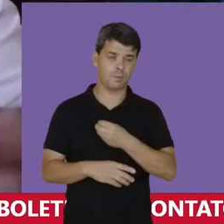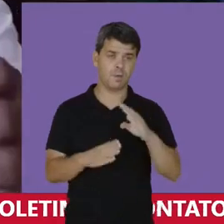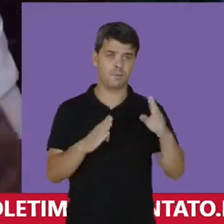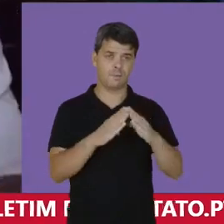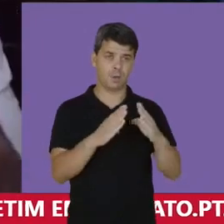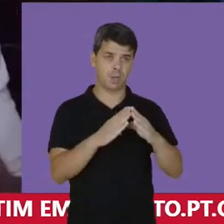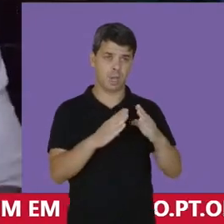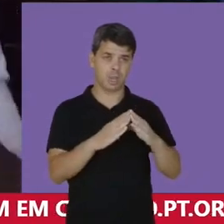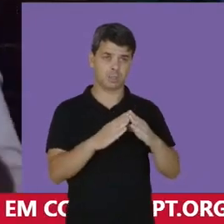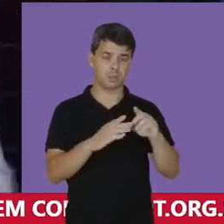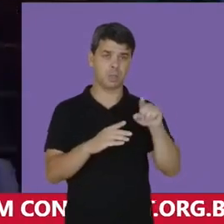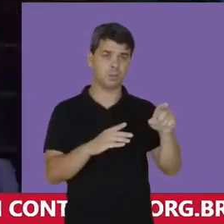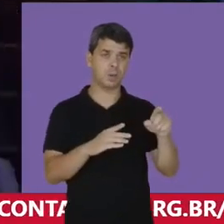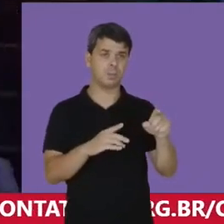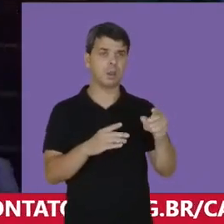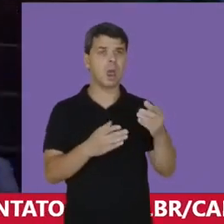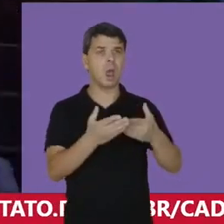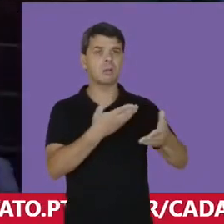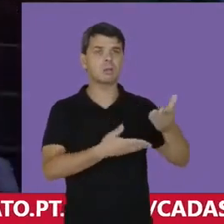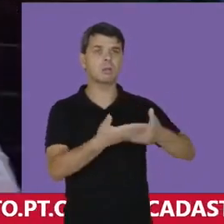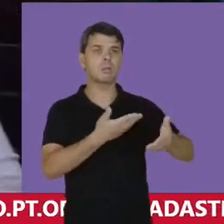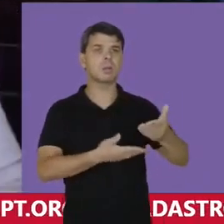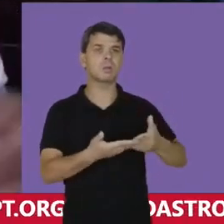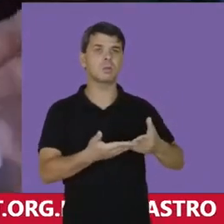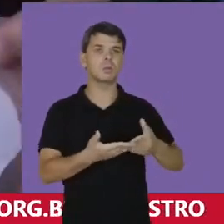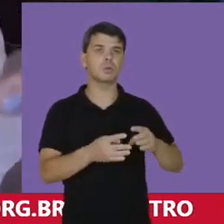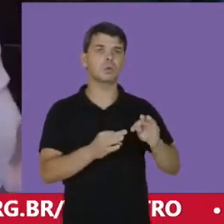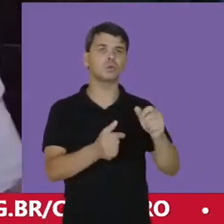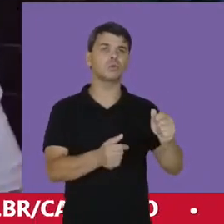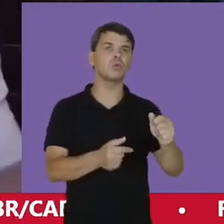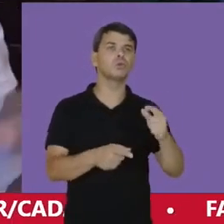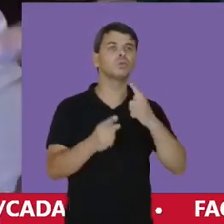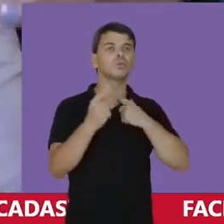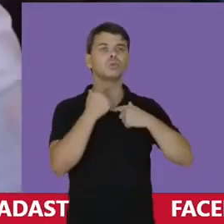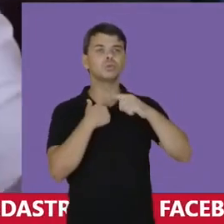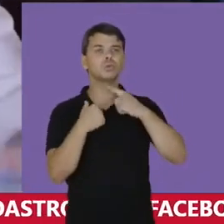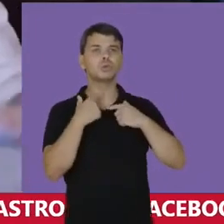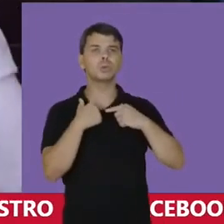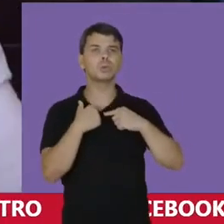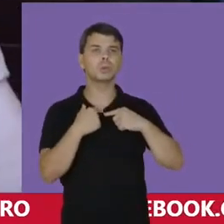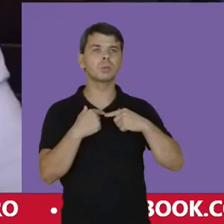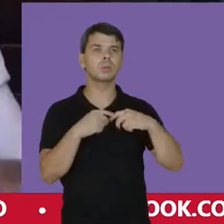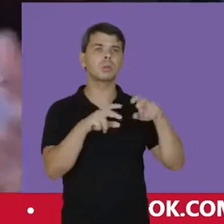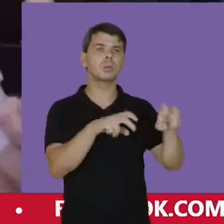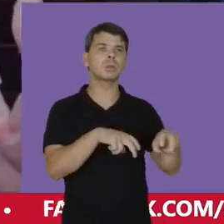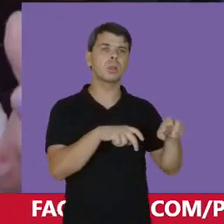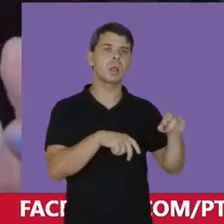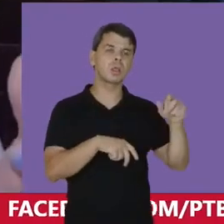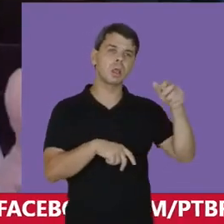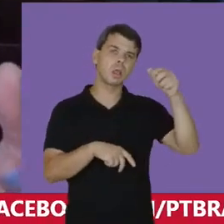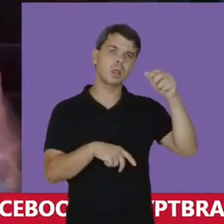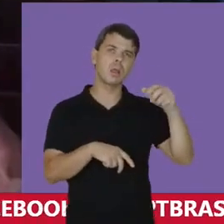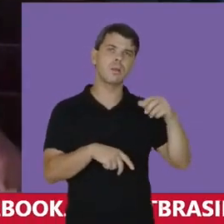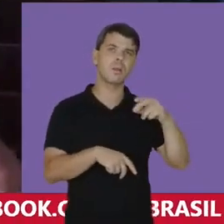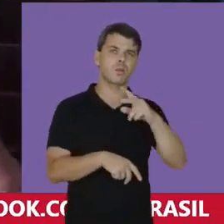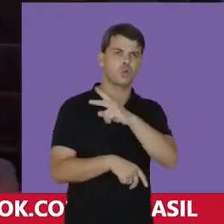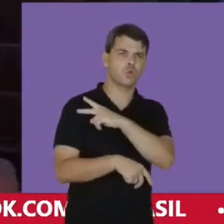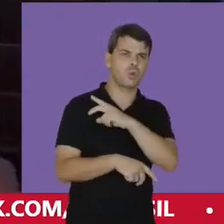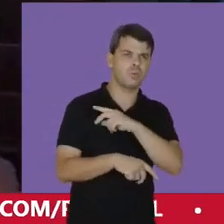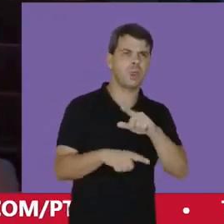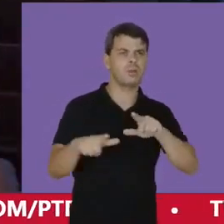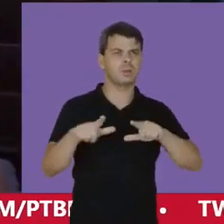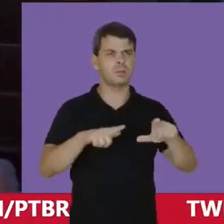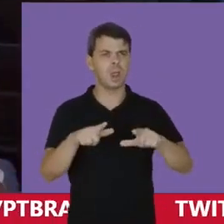casa grande Para atender a qualquer momento Todos os desejos da casa grande No trabalho,